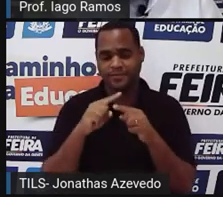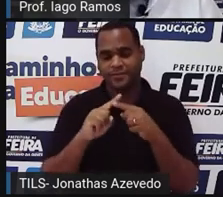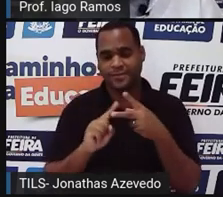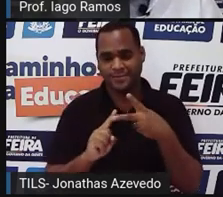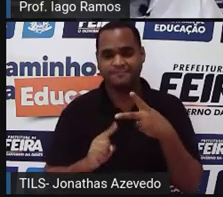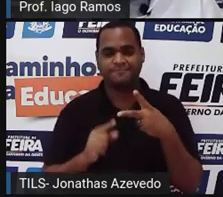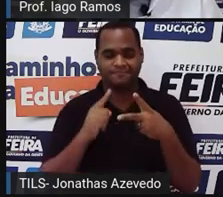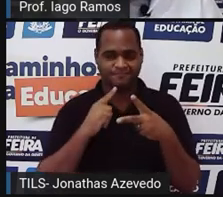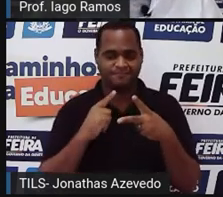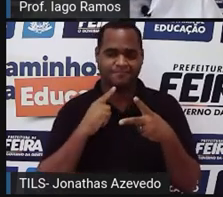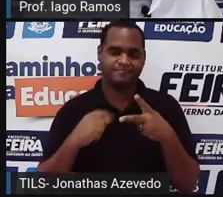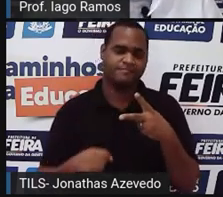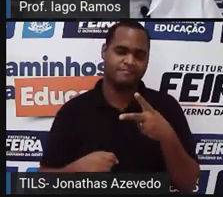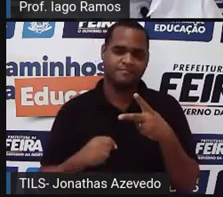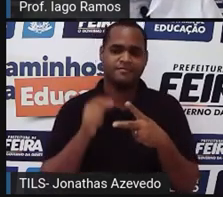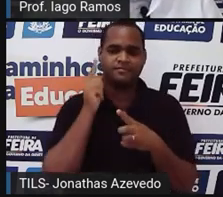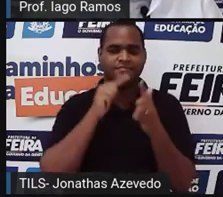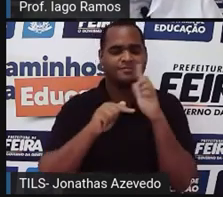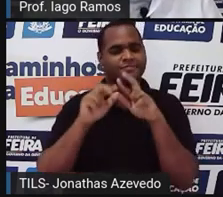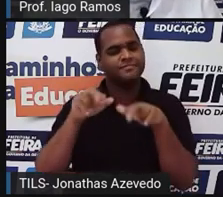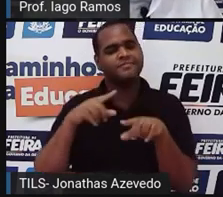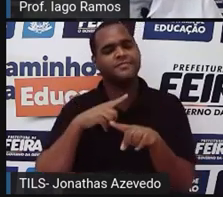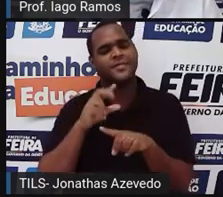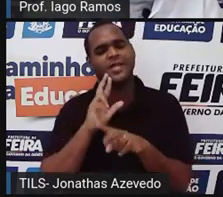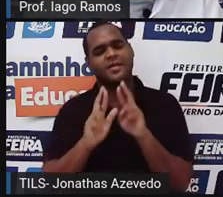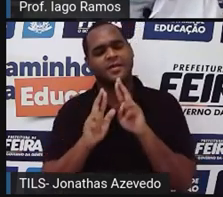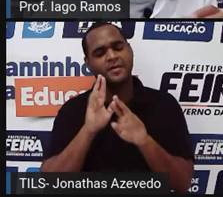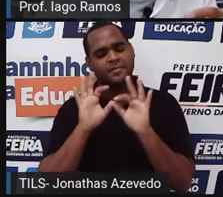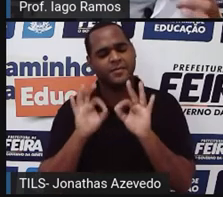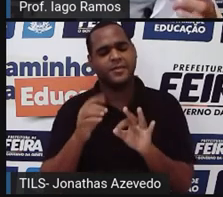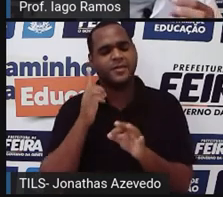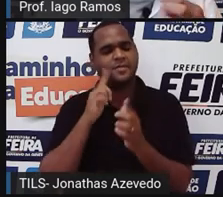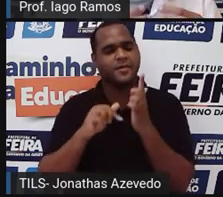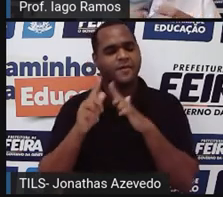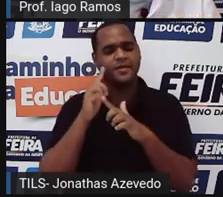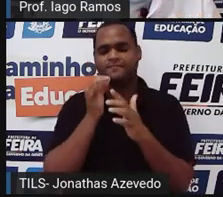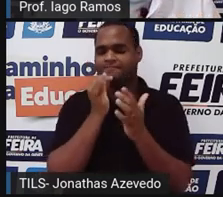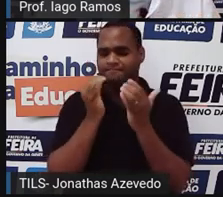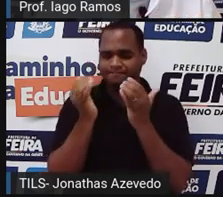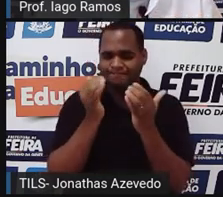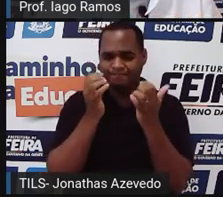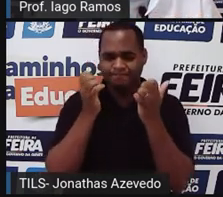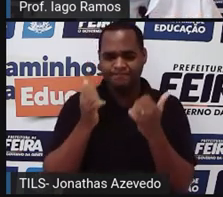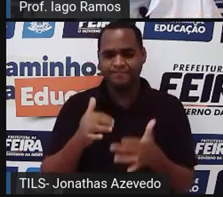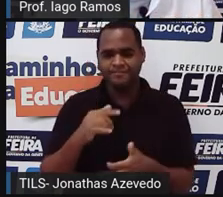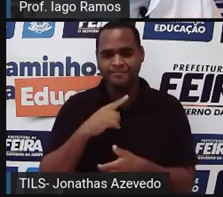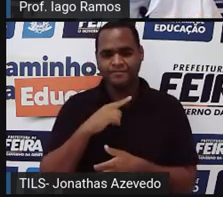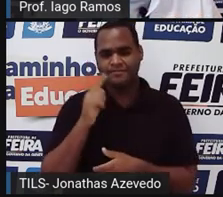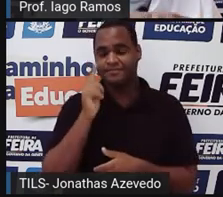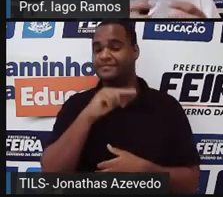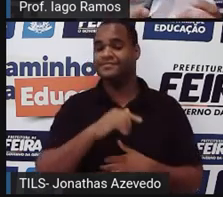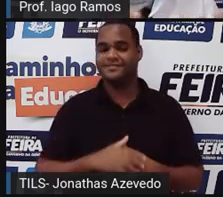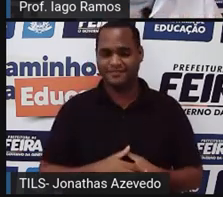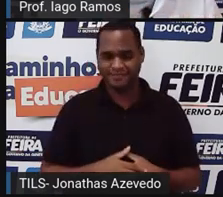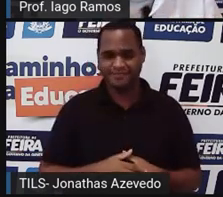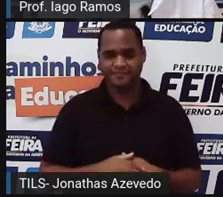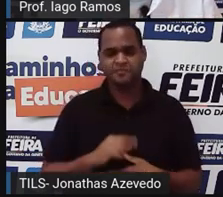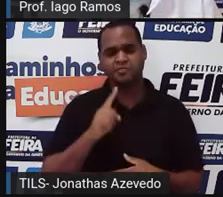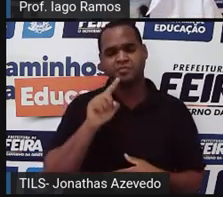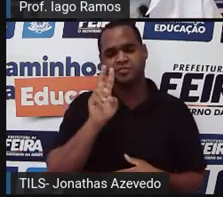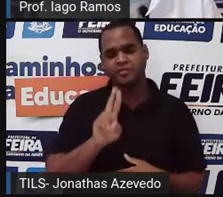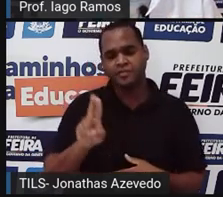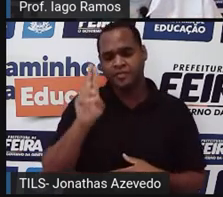aí. E aí a gente consegue montar razões, a gente consegue fazer uma comparação, né? E aí a gente usa